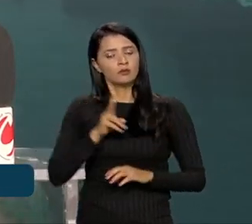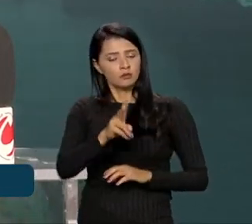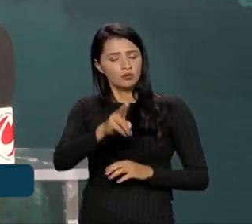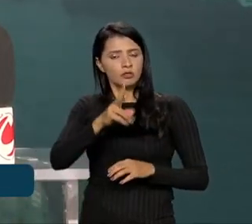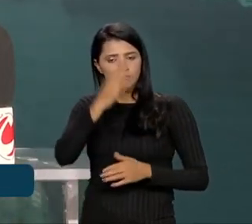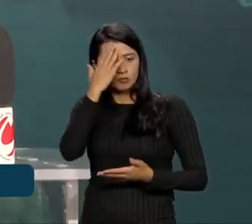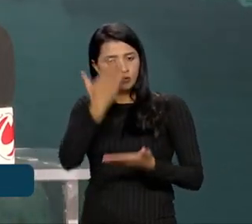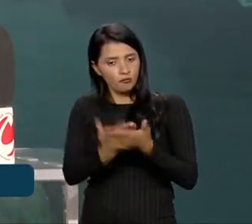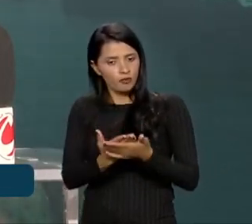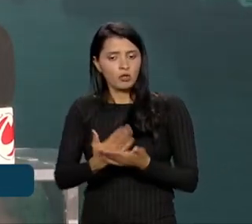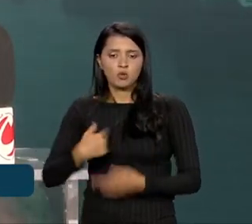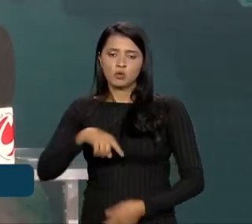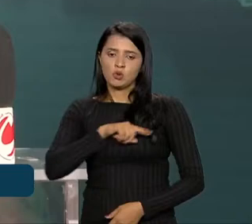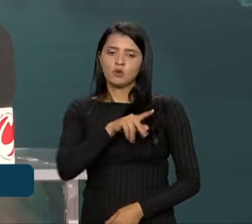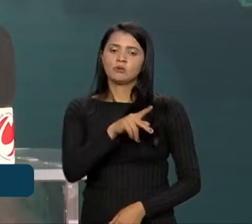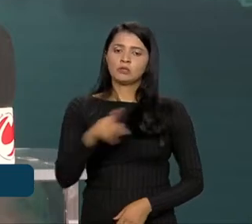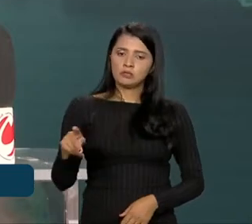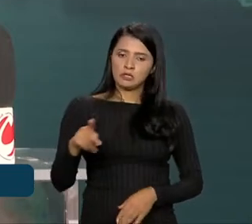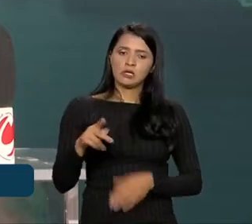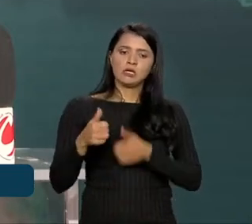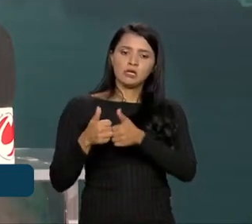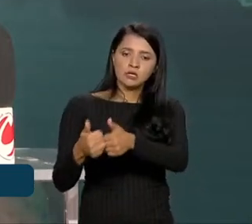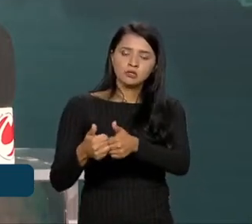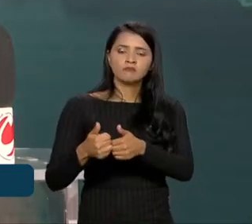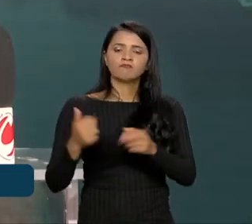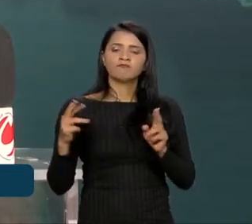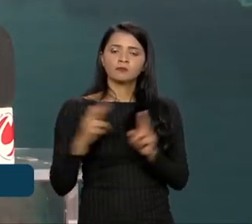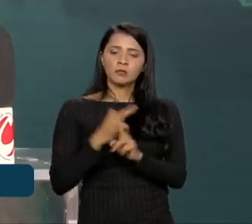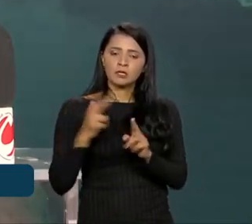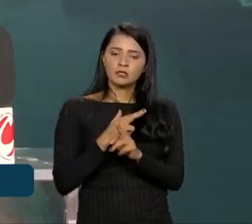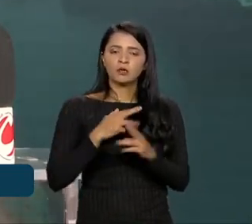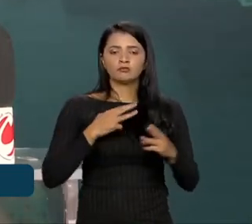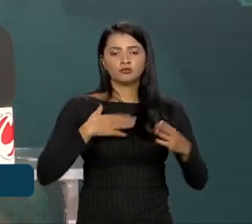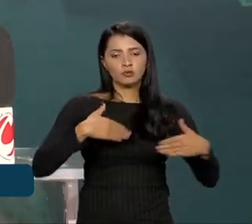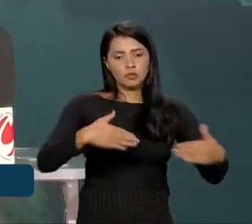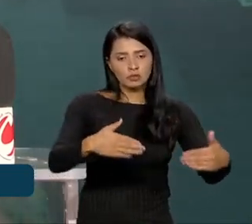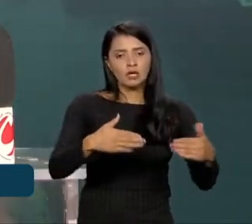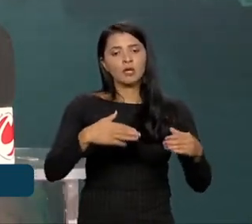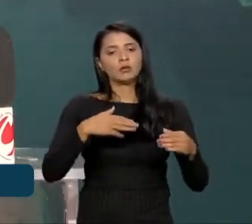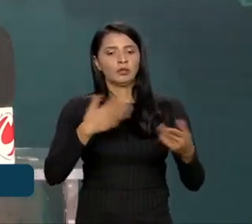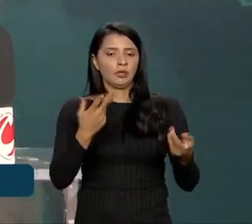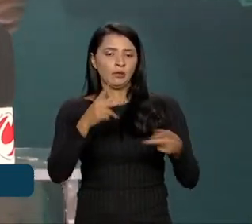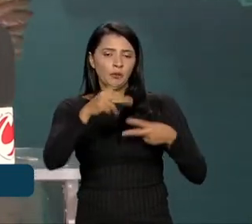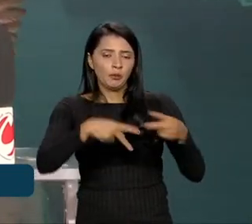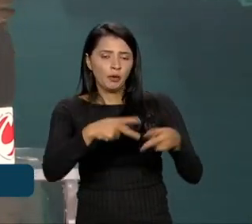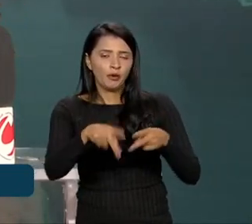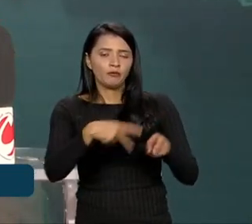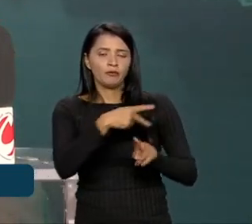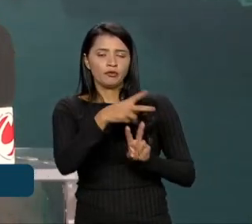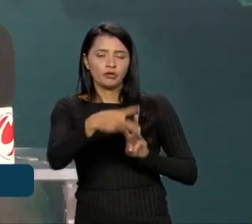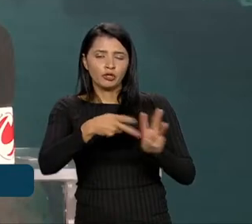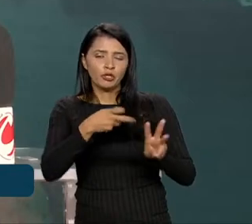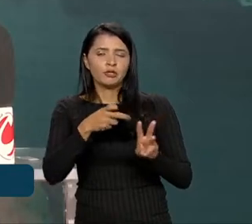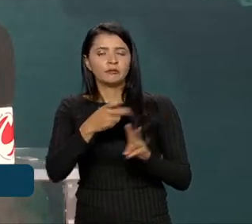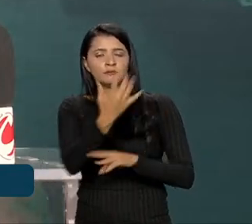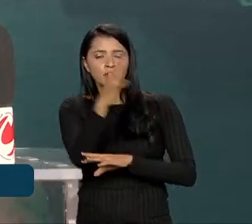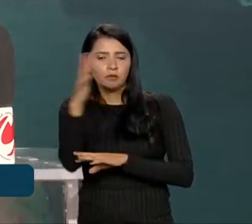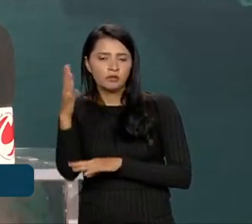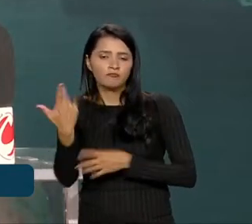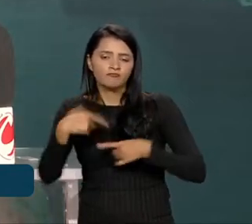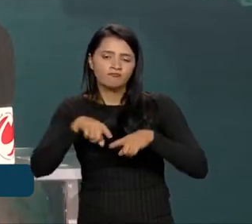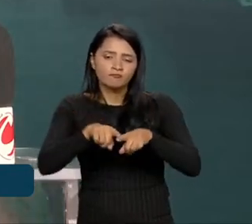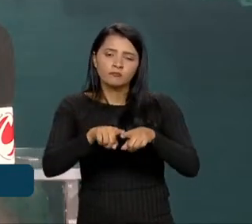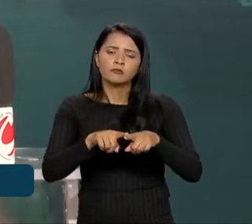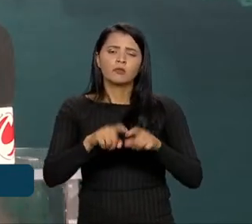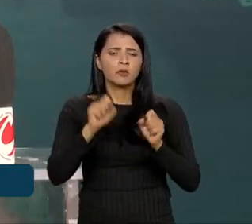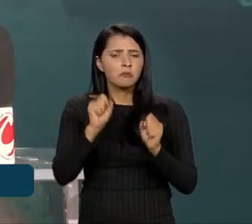no nosso presidente e nessa relação também dos ministérios, do Ministério dos Povos Indígenas, do meio ambiente, nessa parceria, para